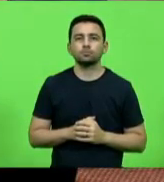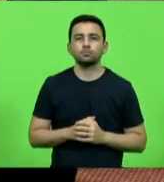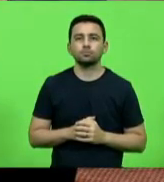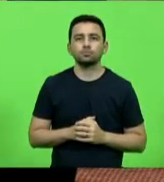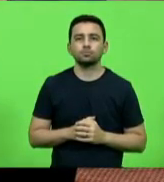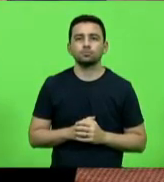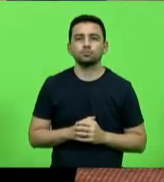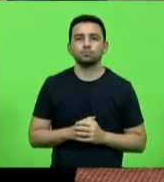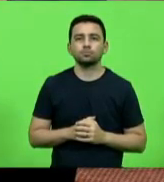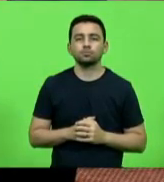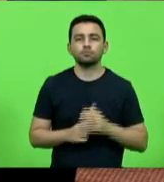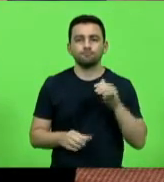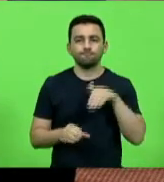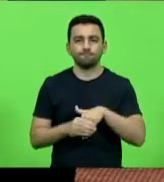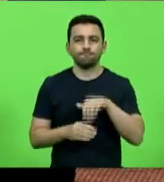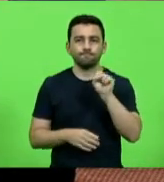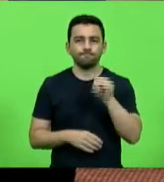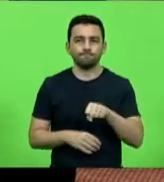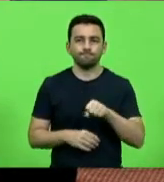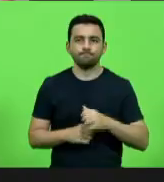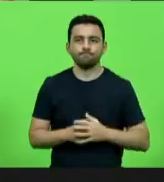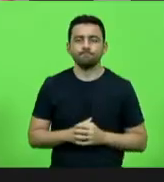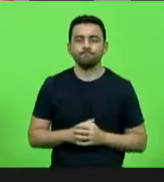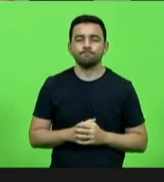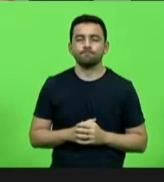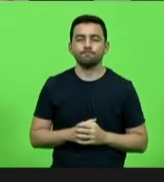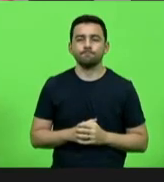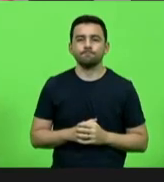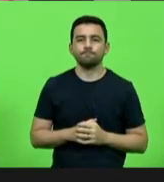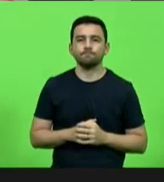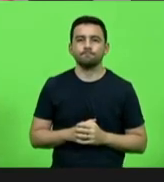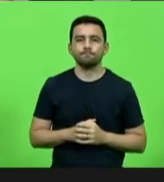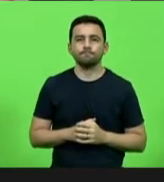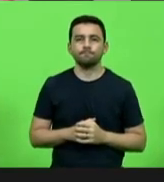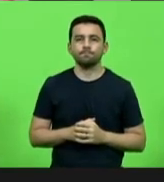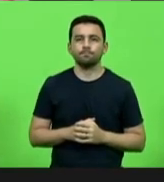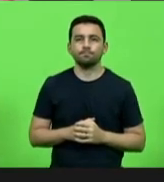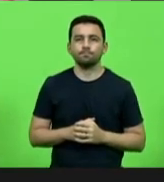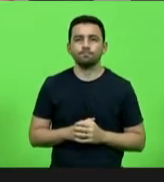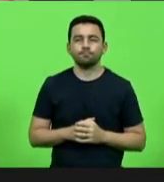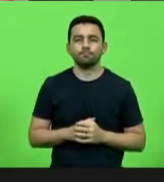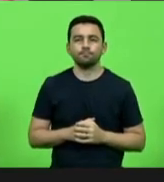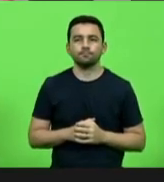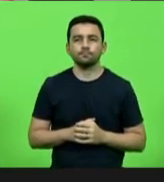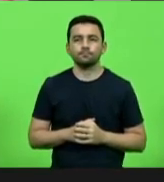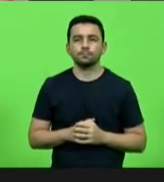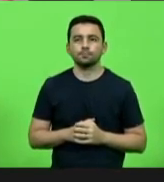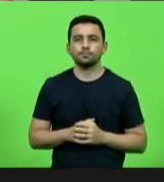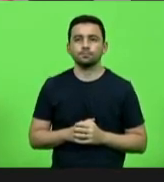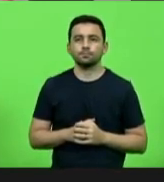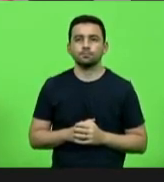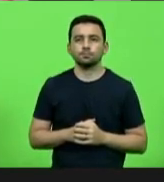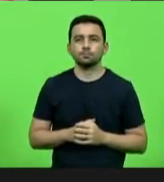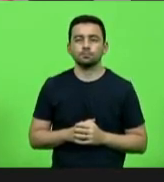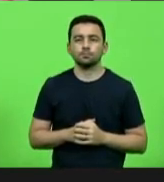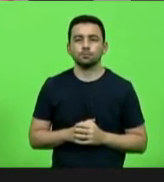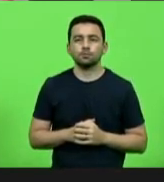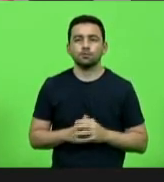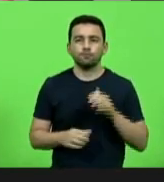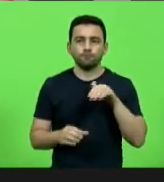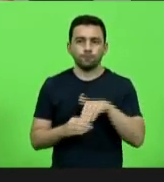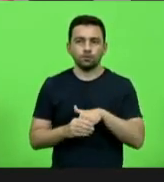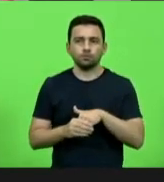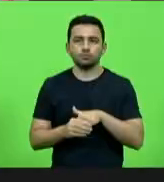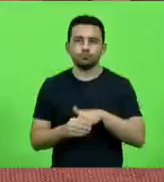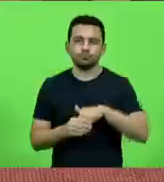Voto sim, senhor presidente. Deputado Romildo Titom, vota sim, senhor presidente. Como vota o deputado Sargento